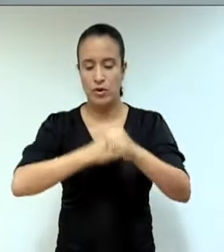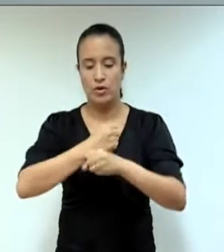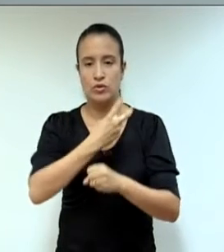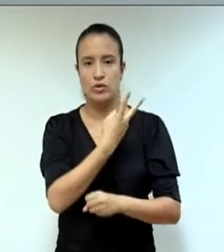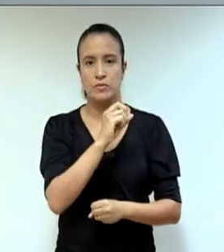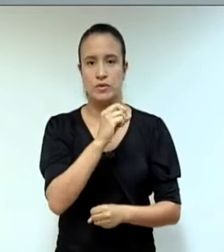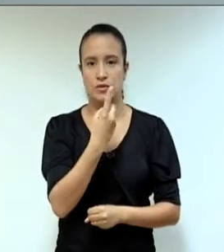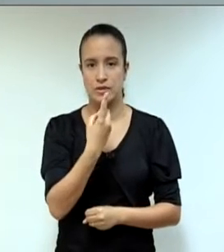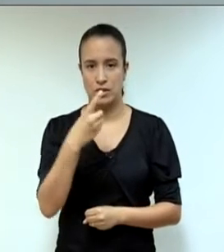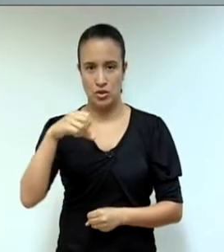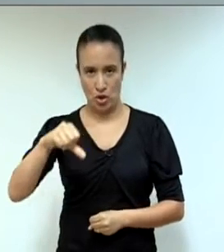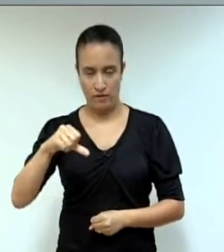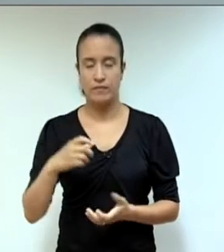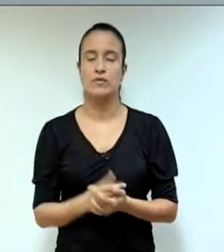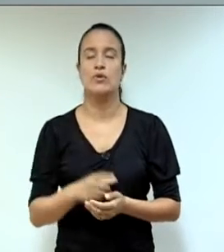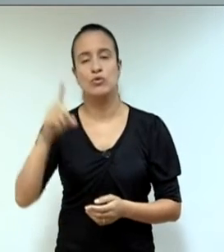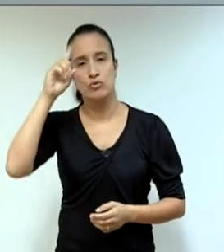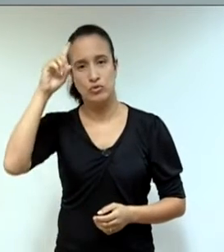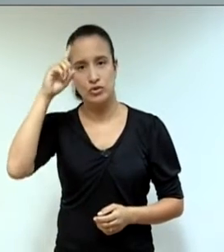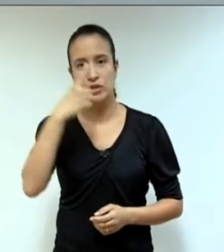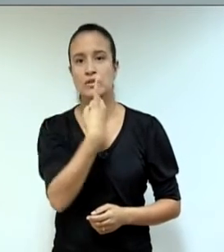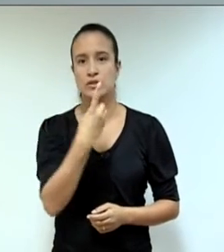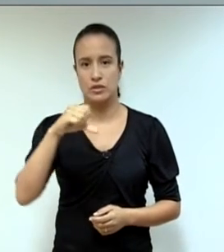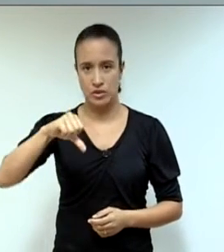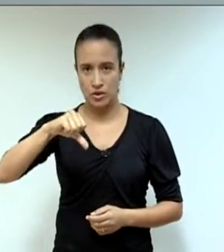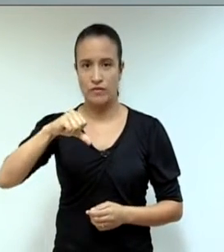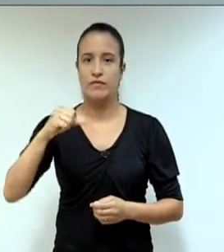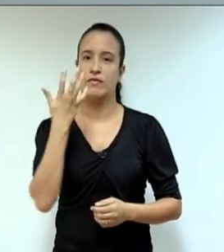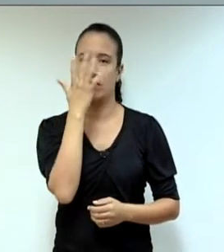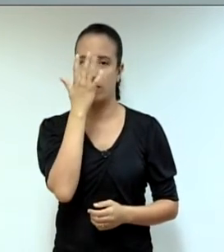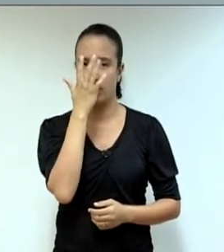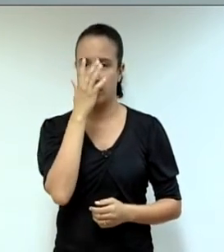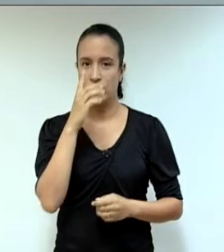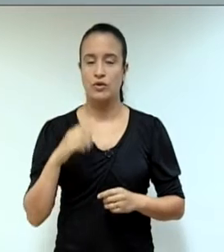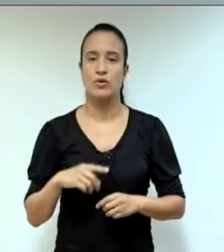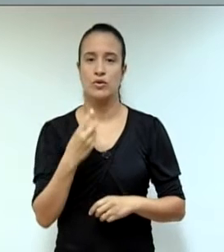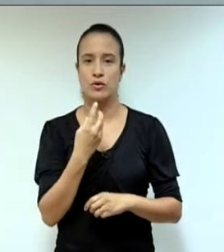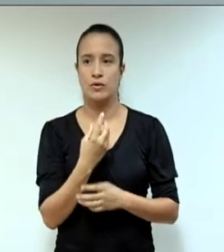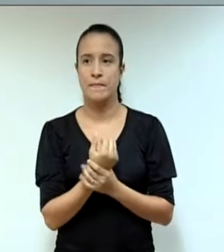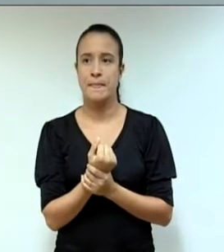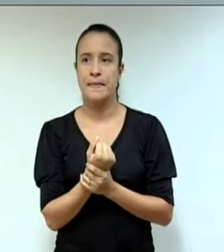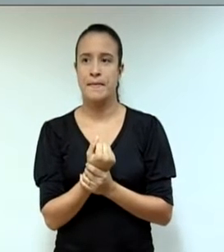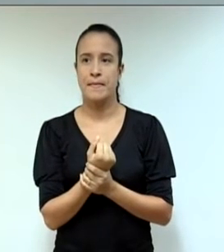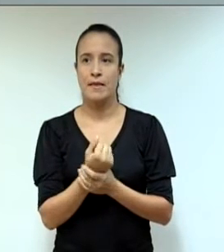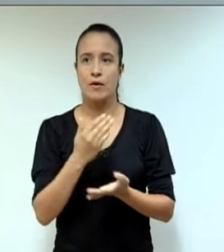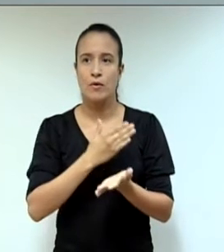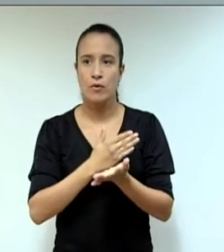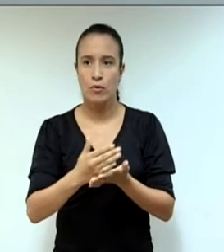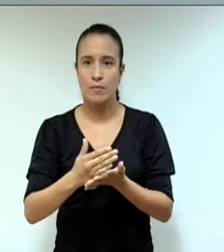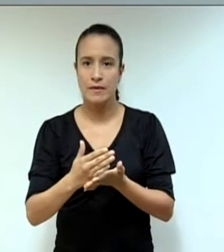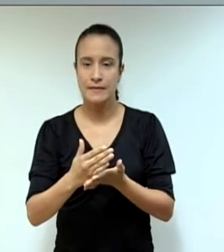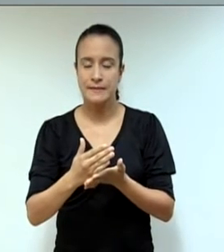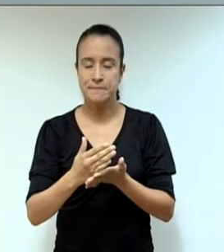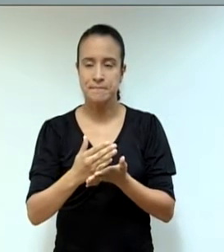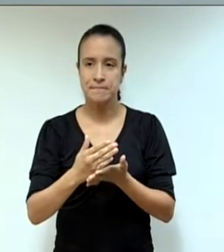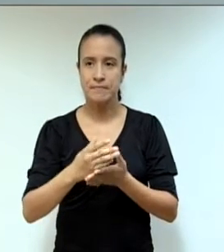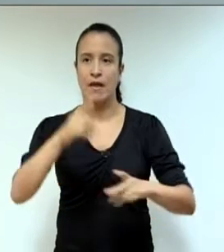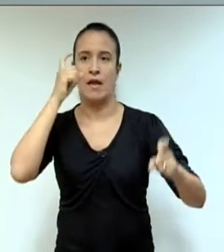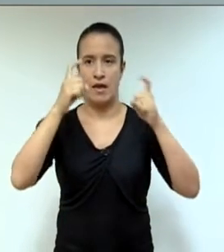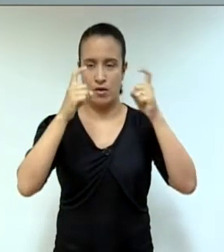no dia 19 de fevereiro de 2019 recebi a convocação informando a realização da Sessão Extraordinária em referência às